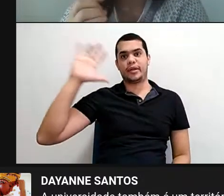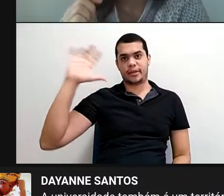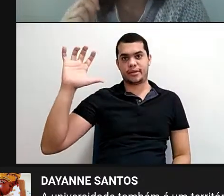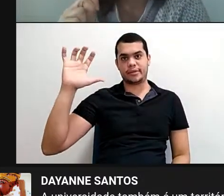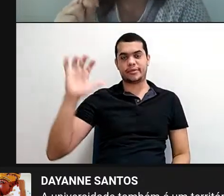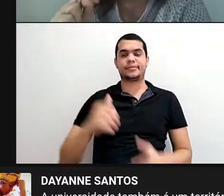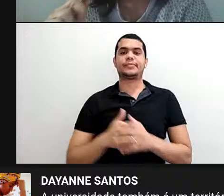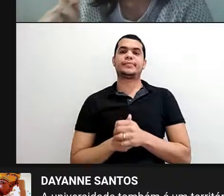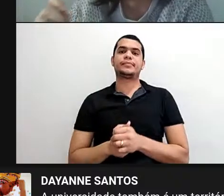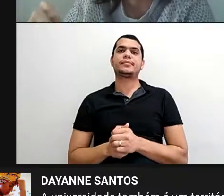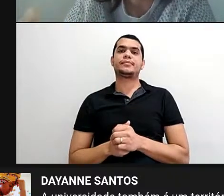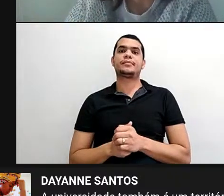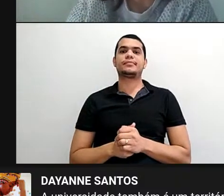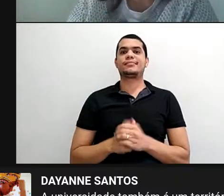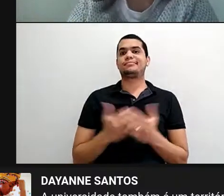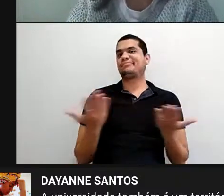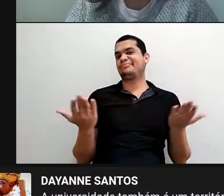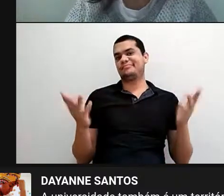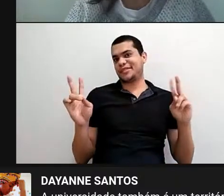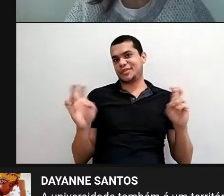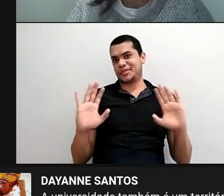e sobre a disputa, Felipe?